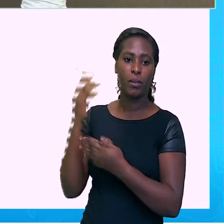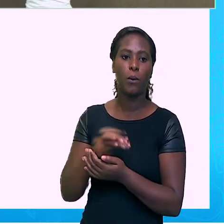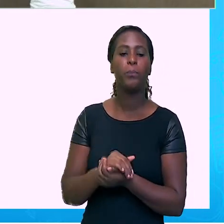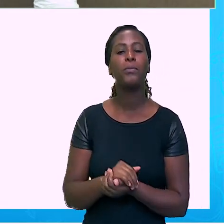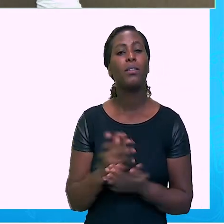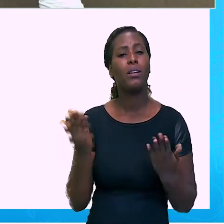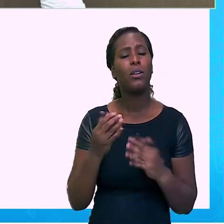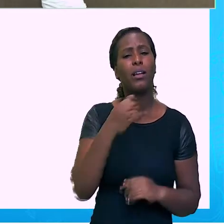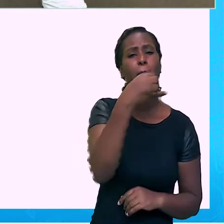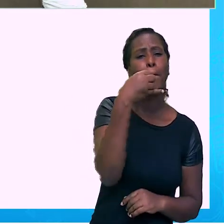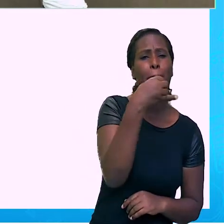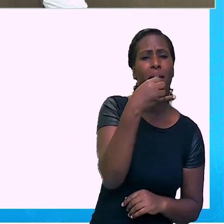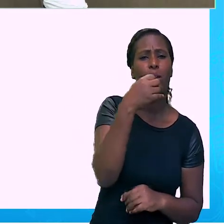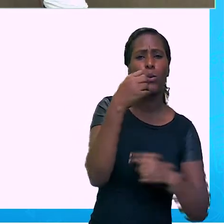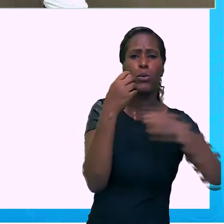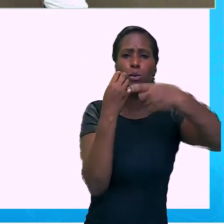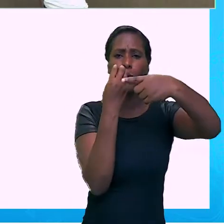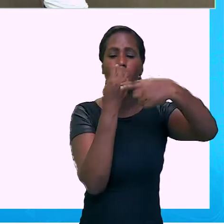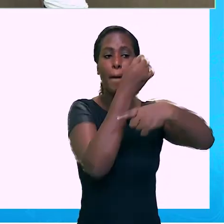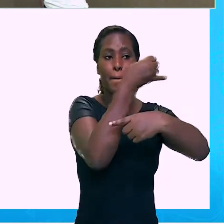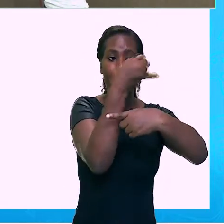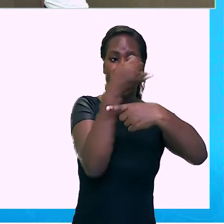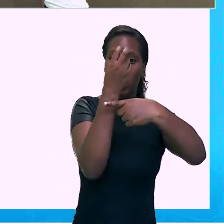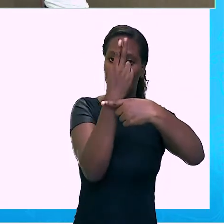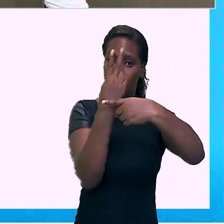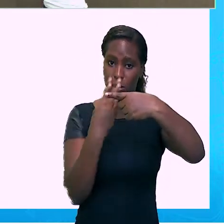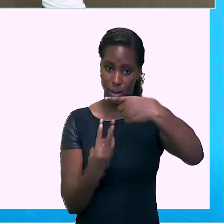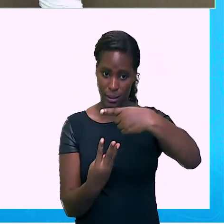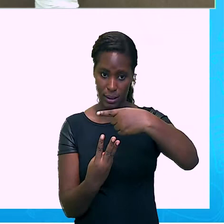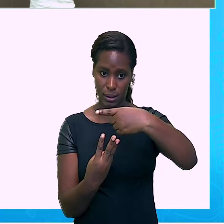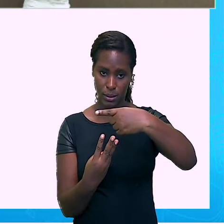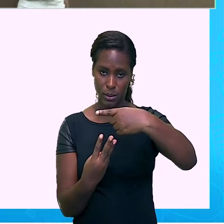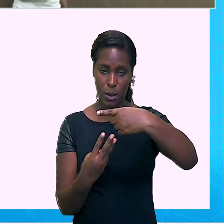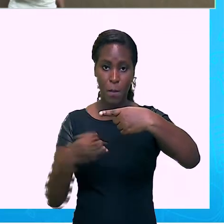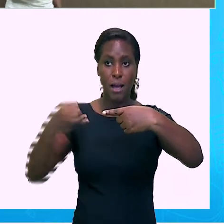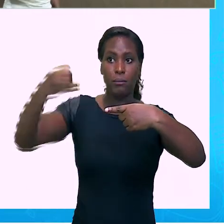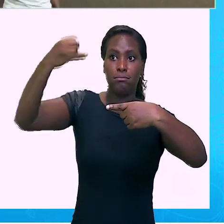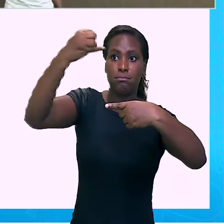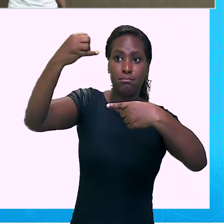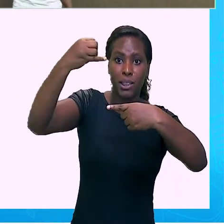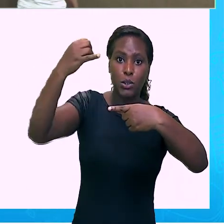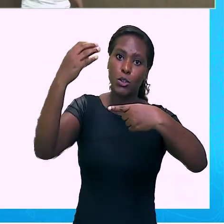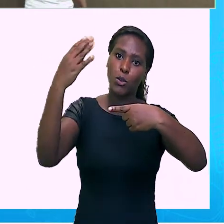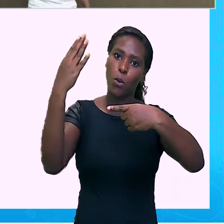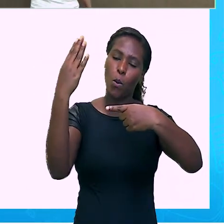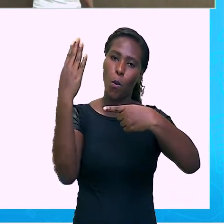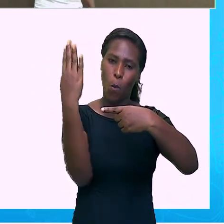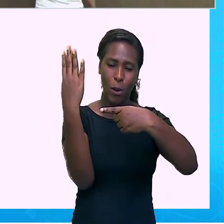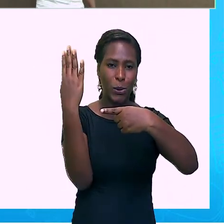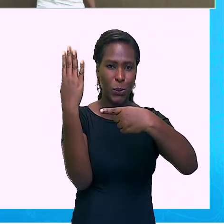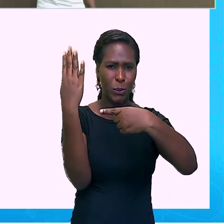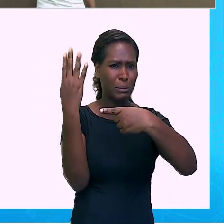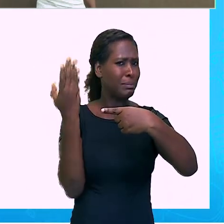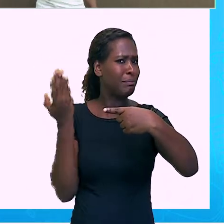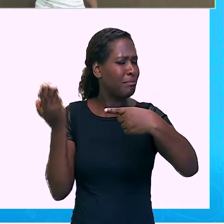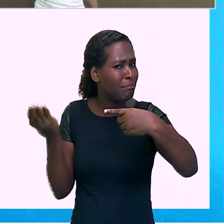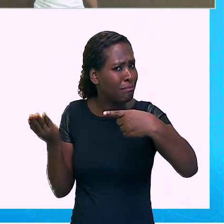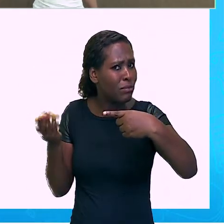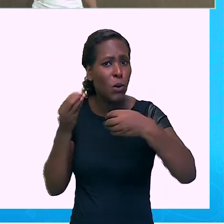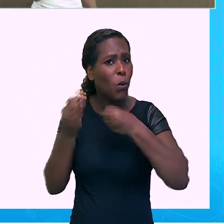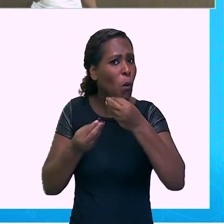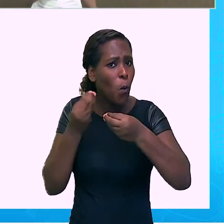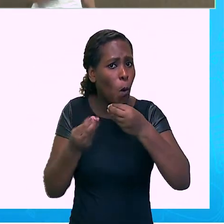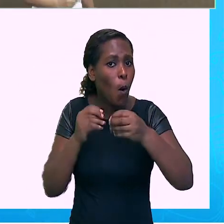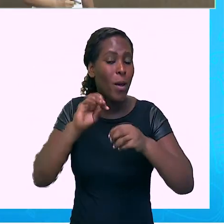terços. Mas o meu expoente aqui, ele é negativo. Então primeiro eu vou resolver essa questão